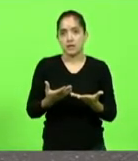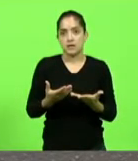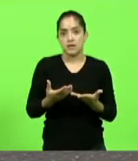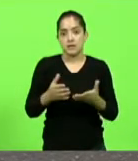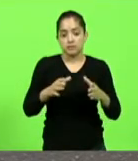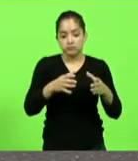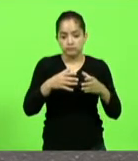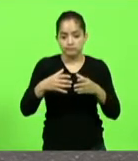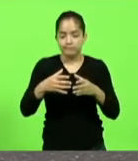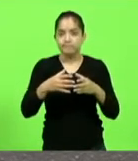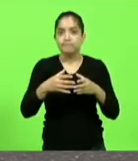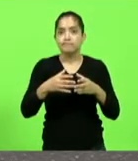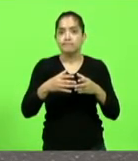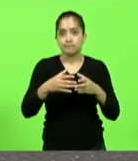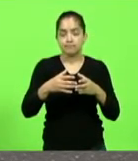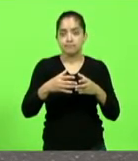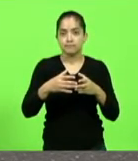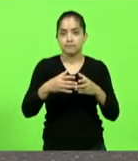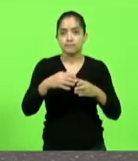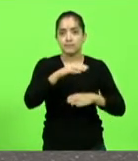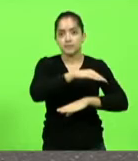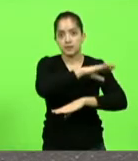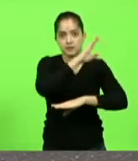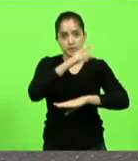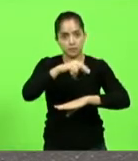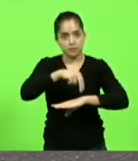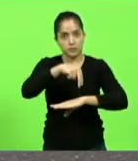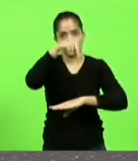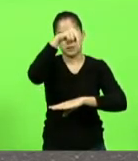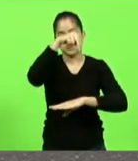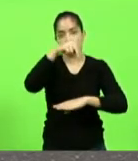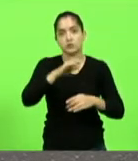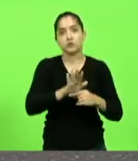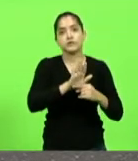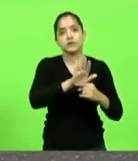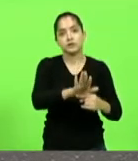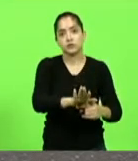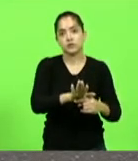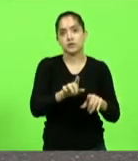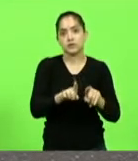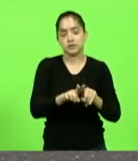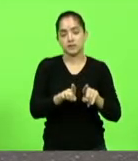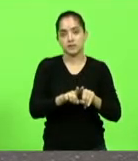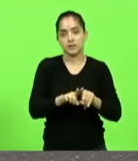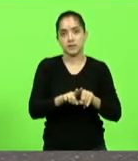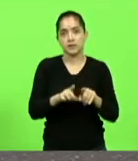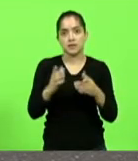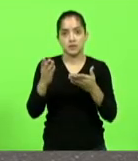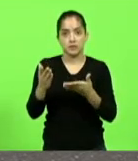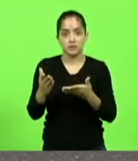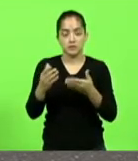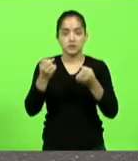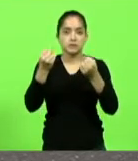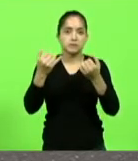para o Planalto Norte de Santa Catarina e vossa excelência falava